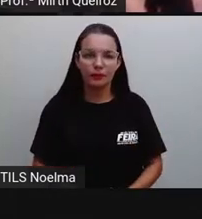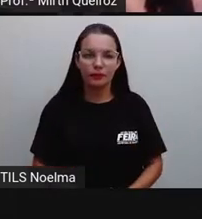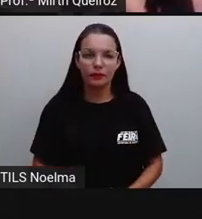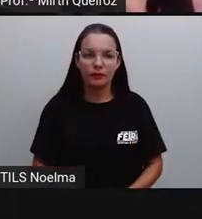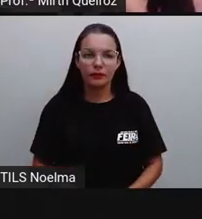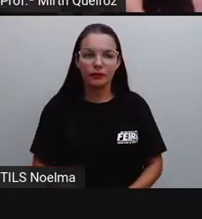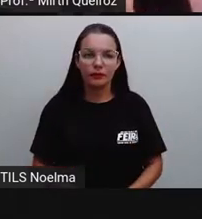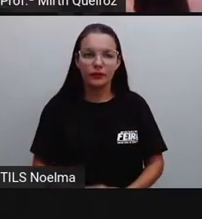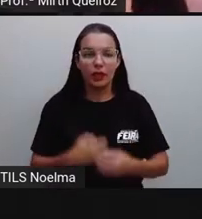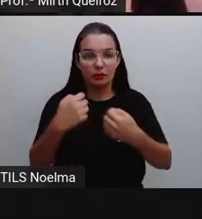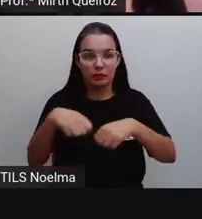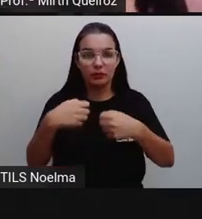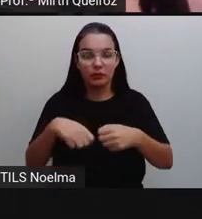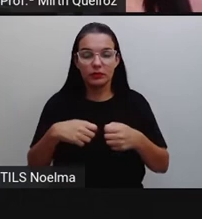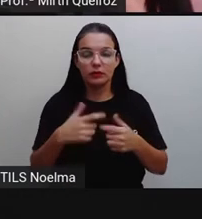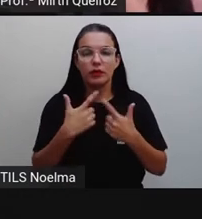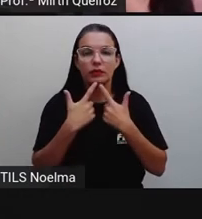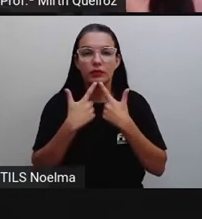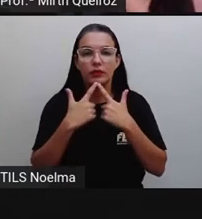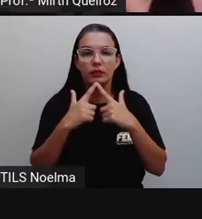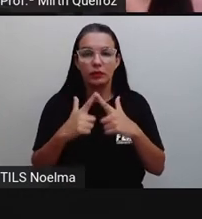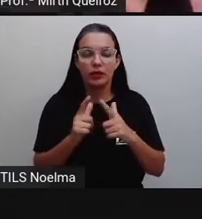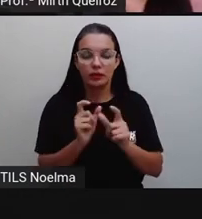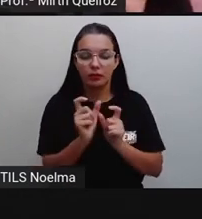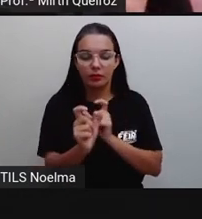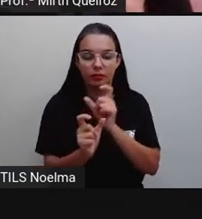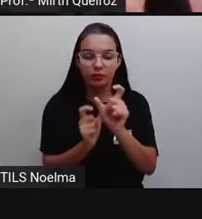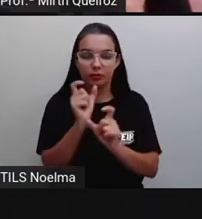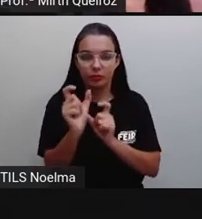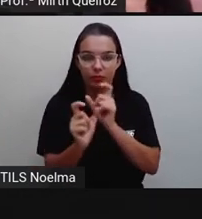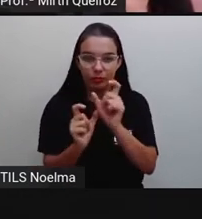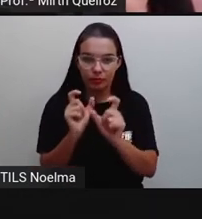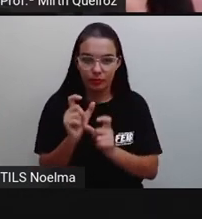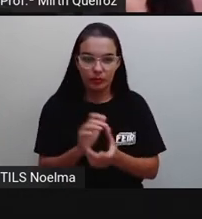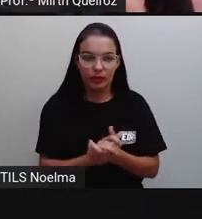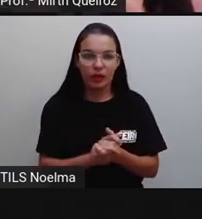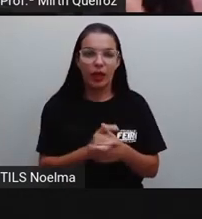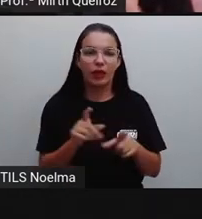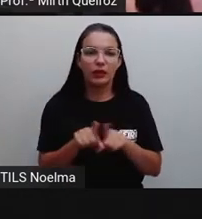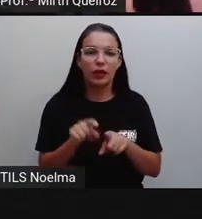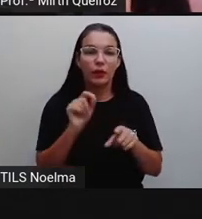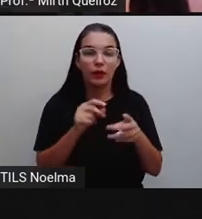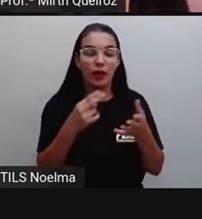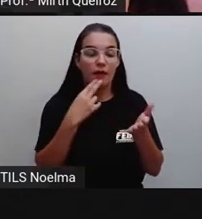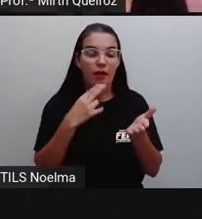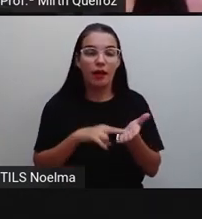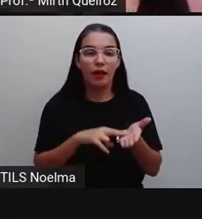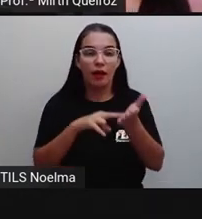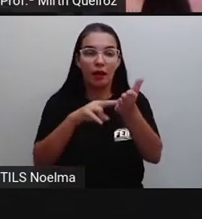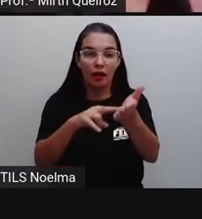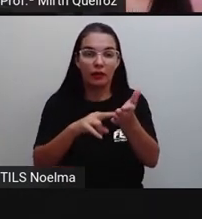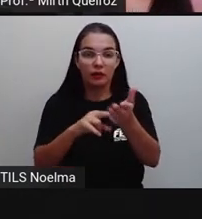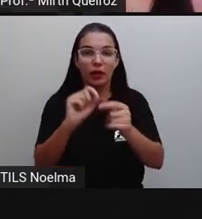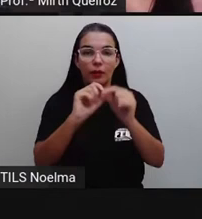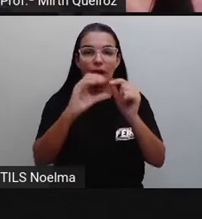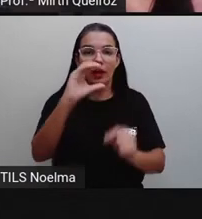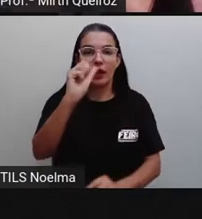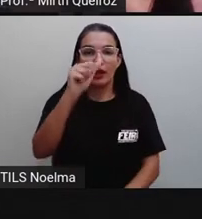ela é também chamada de carta pública. Nós temos a carta de candidatura, né?